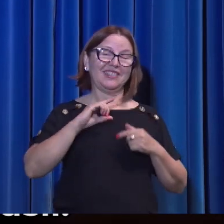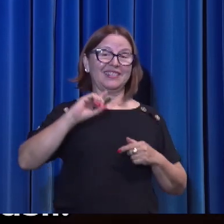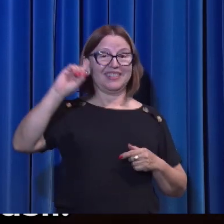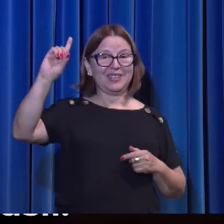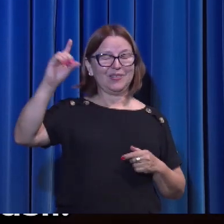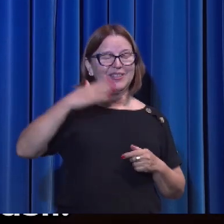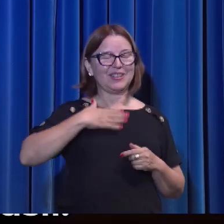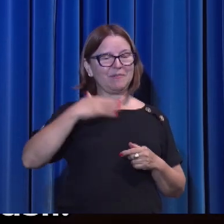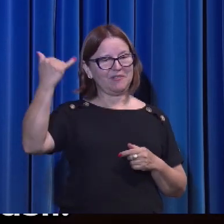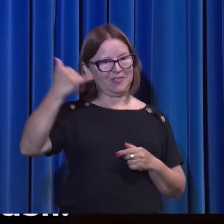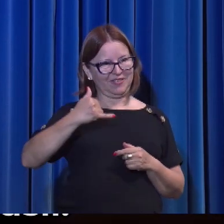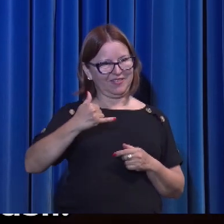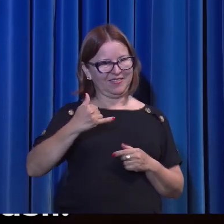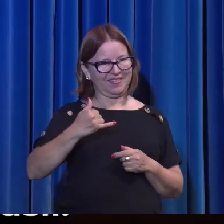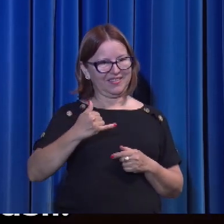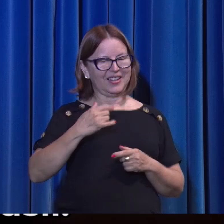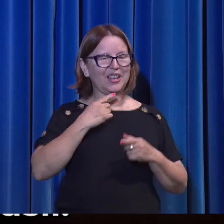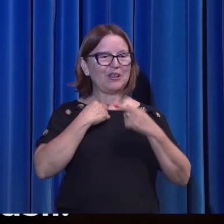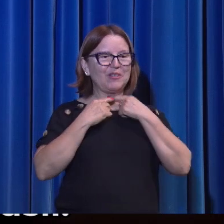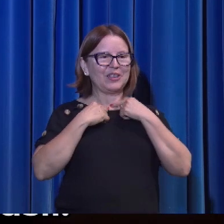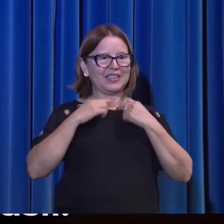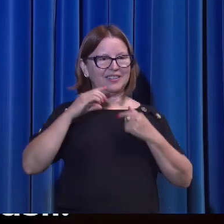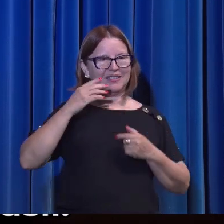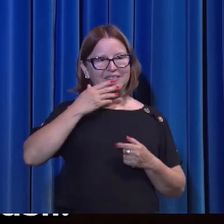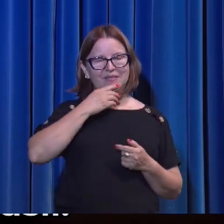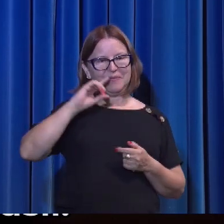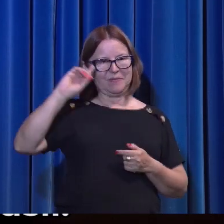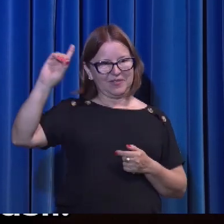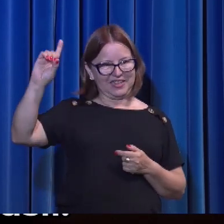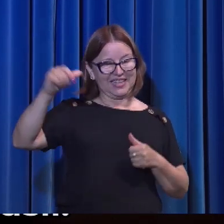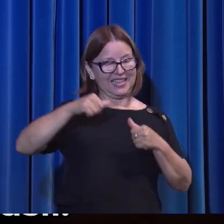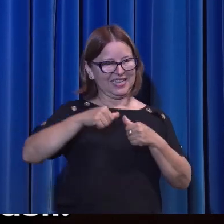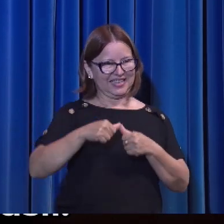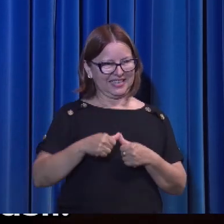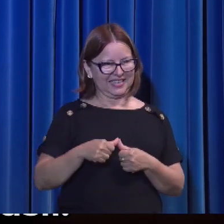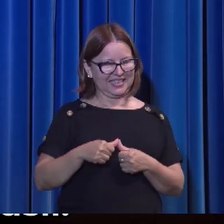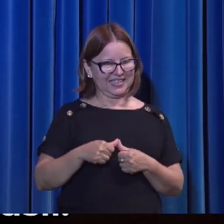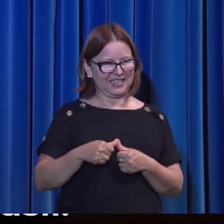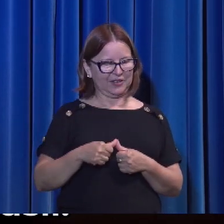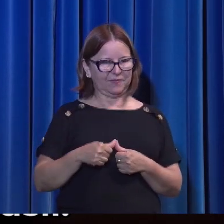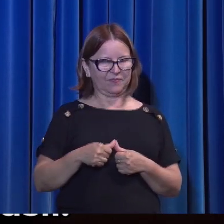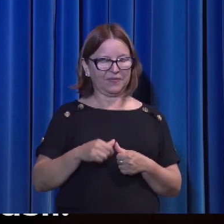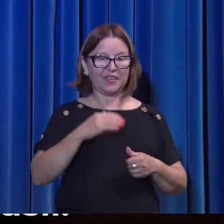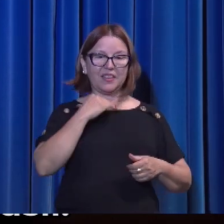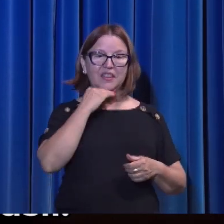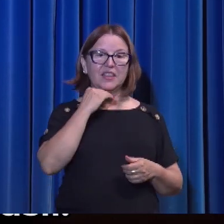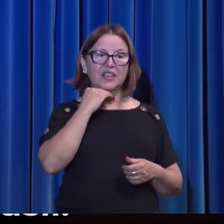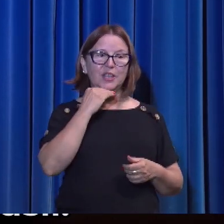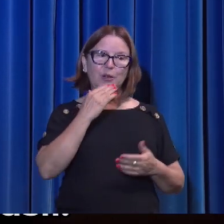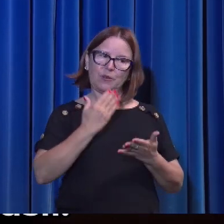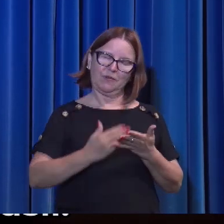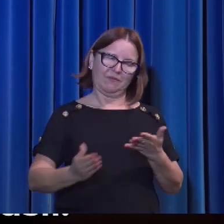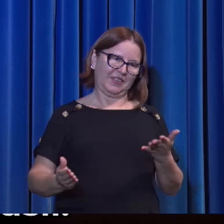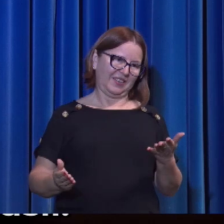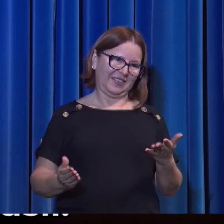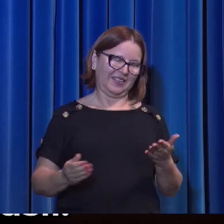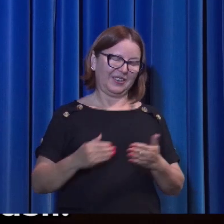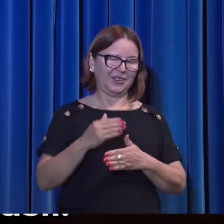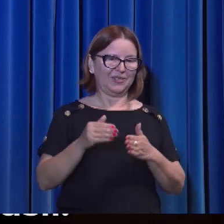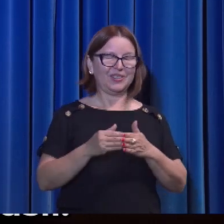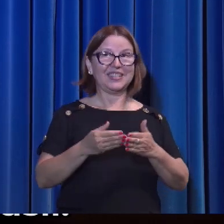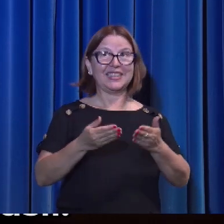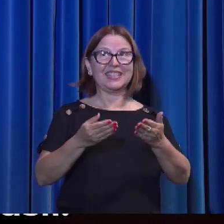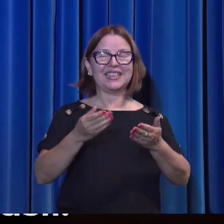E a vontade de quem me enviou é esta, que nenhum eu perca de todos os que me deu.